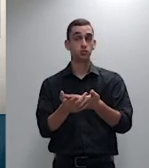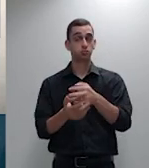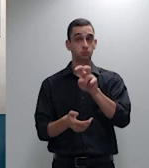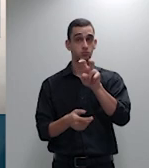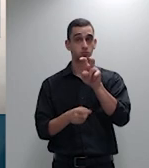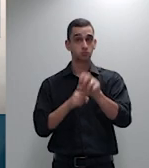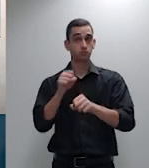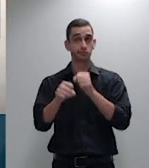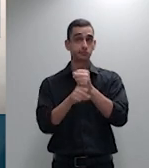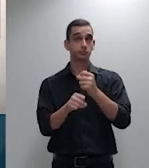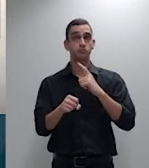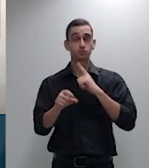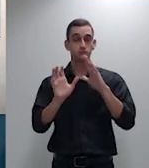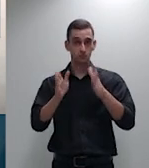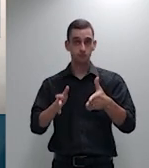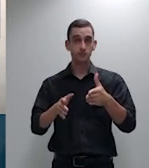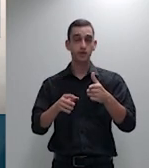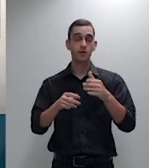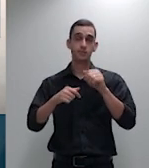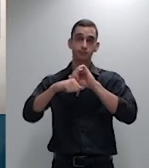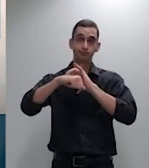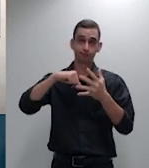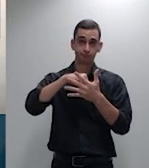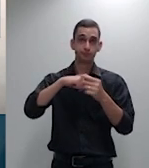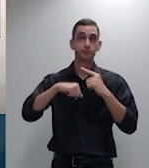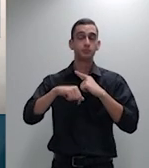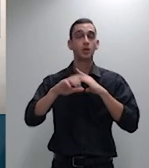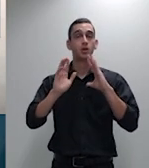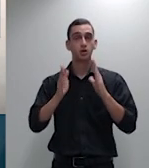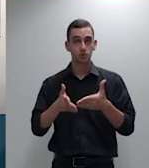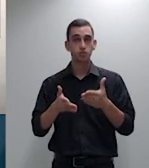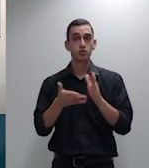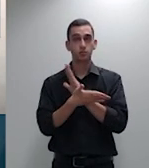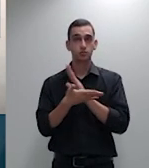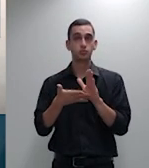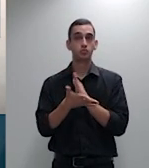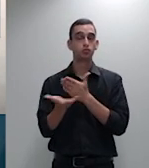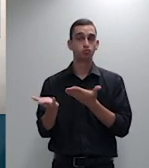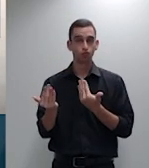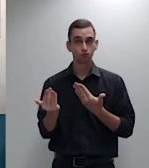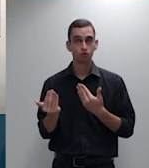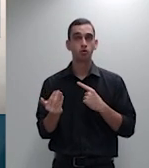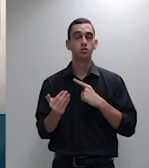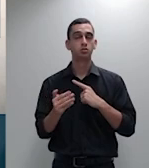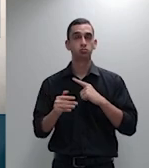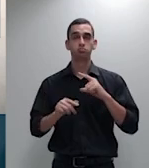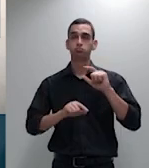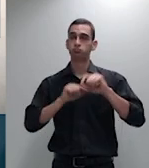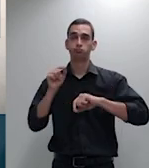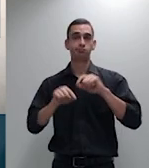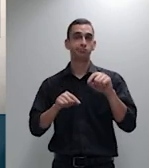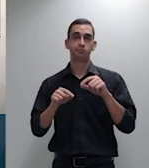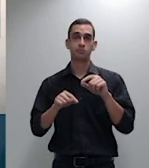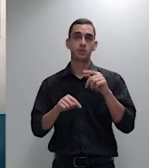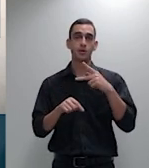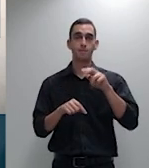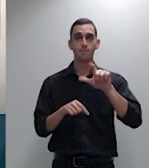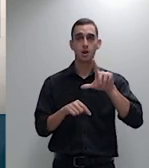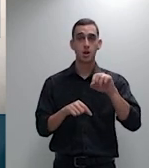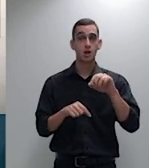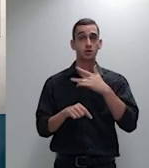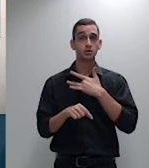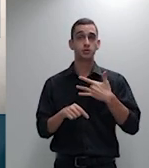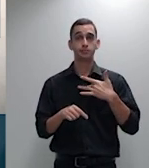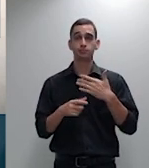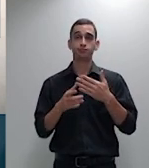de jovens saíram dos planos de saúde suplementar cito ainda excelência que ao contrário